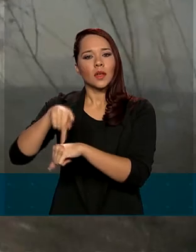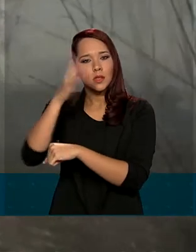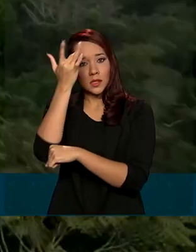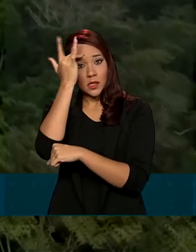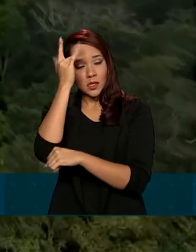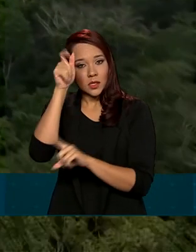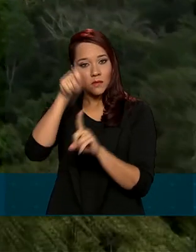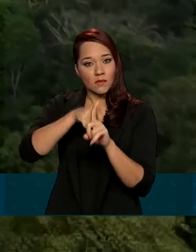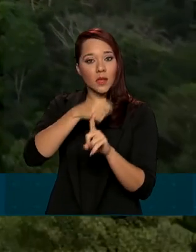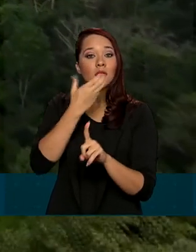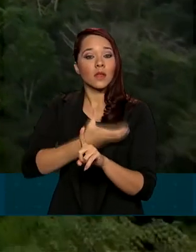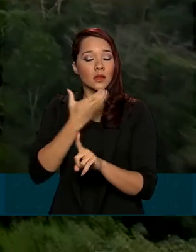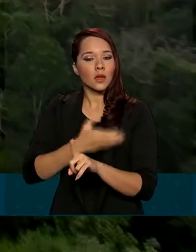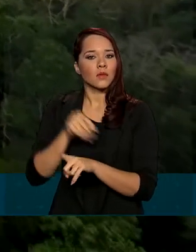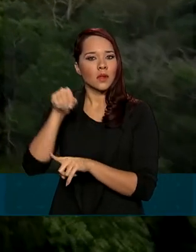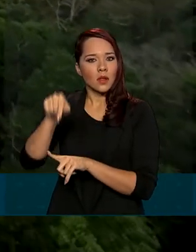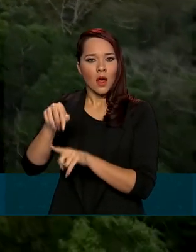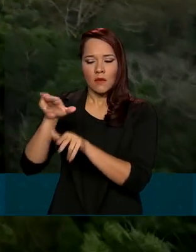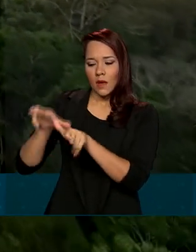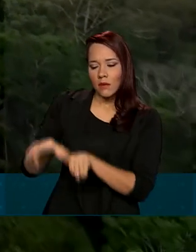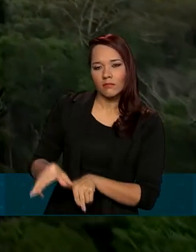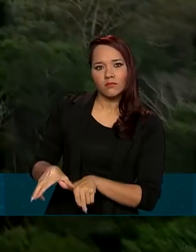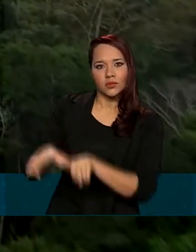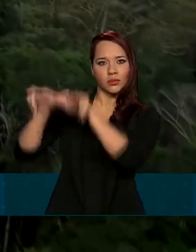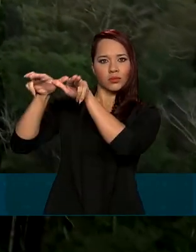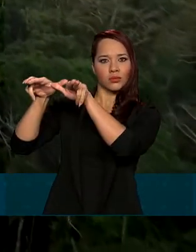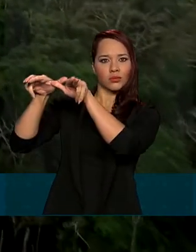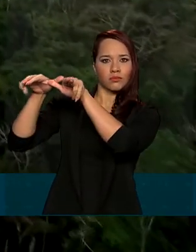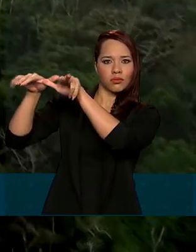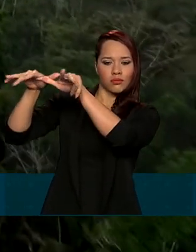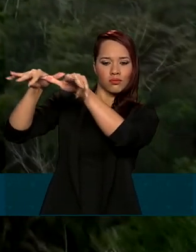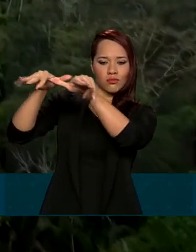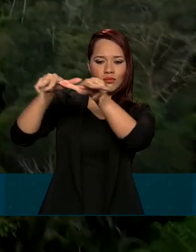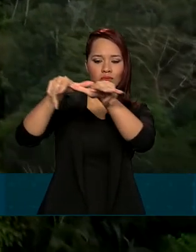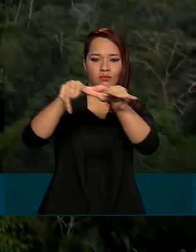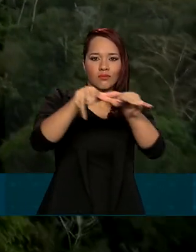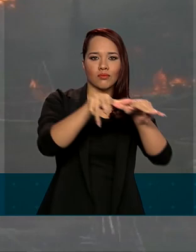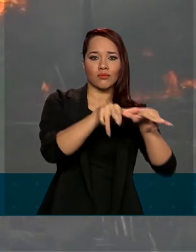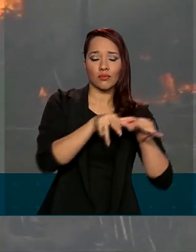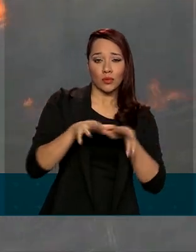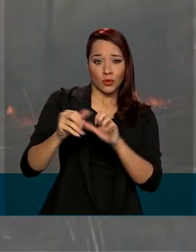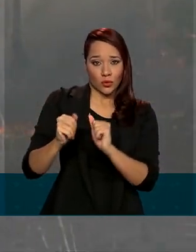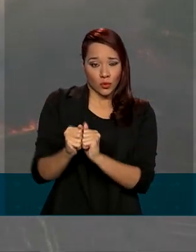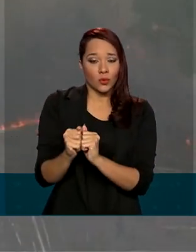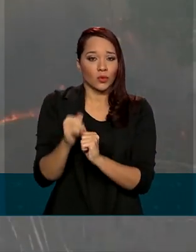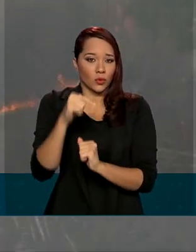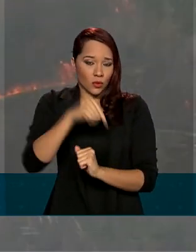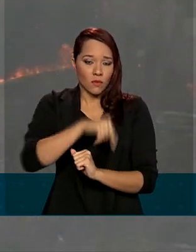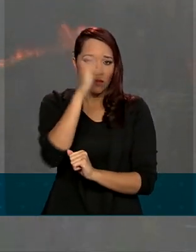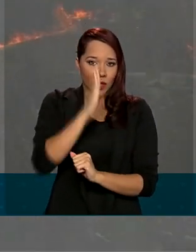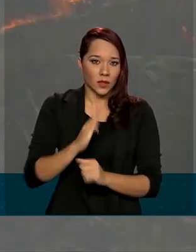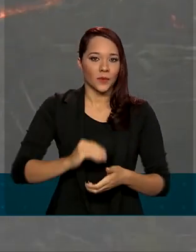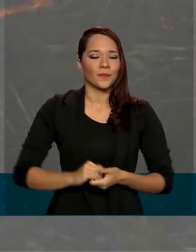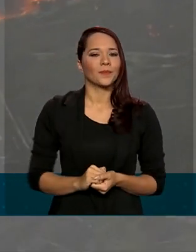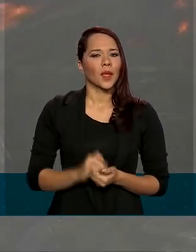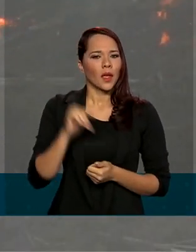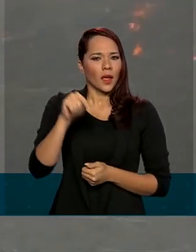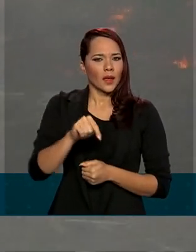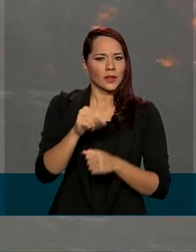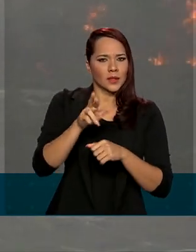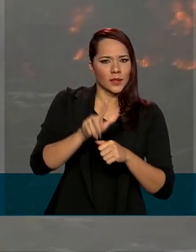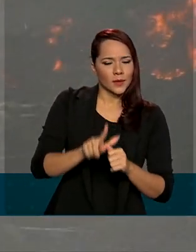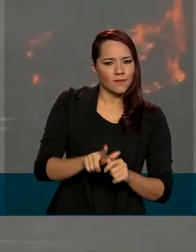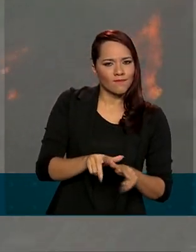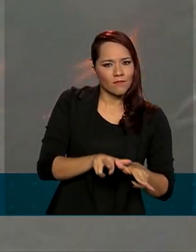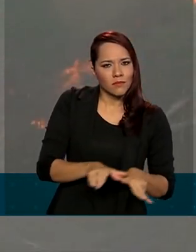dezembro, de onde será lançado ao espaço numa parceria entre os dois países. A previsão é que esse lançamento